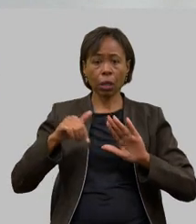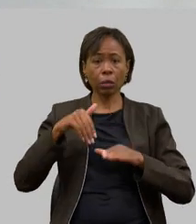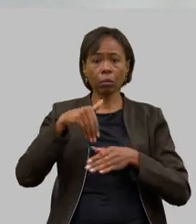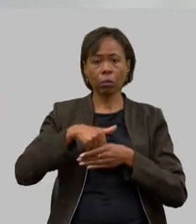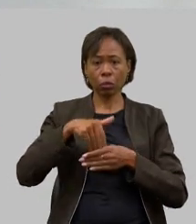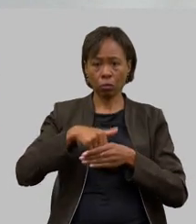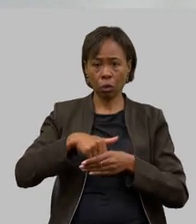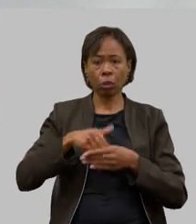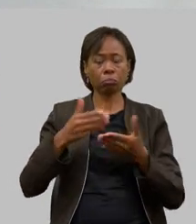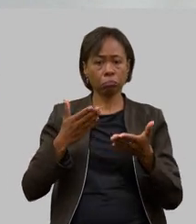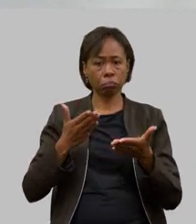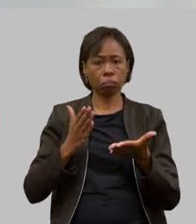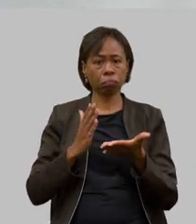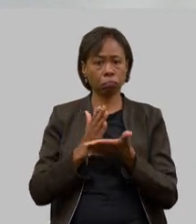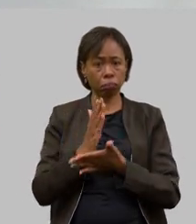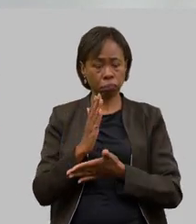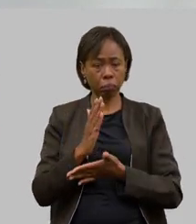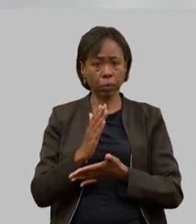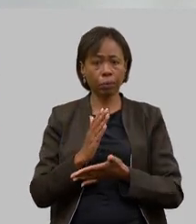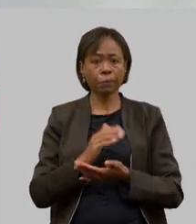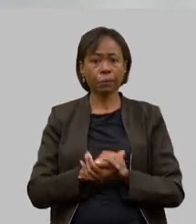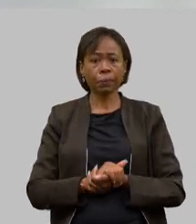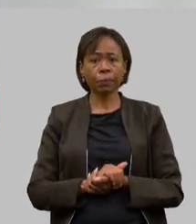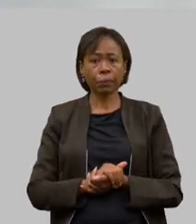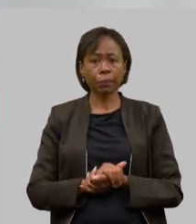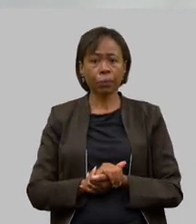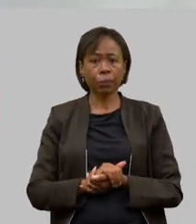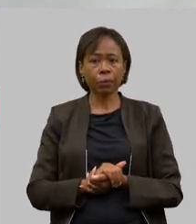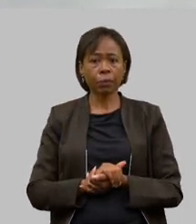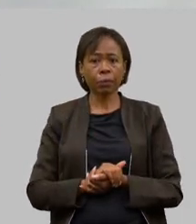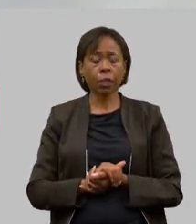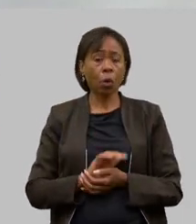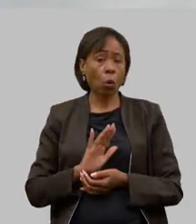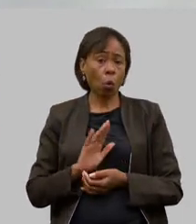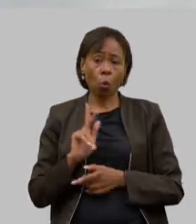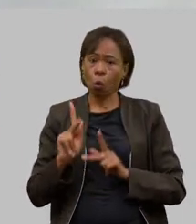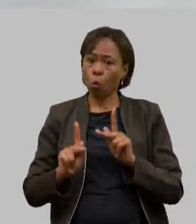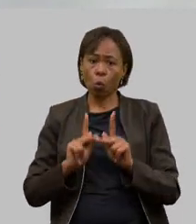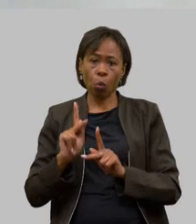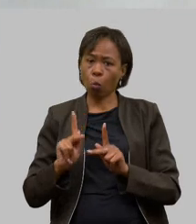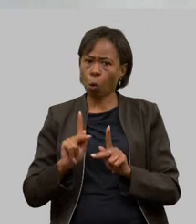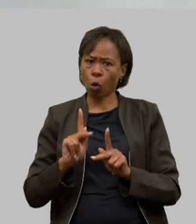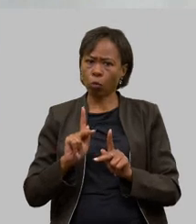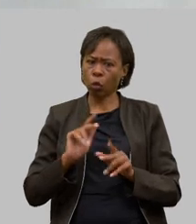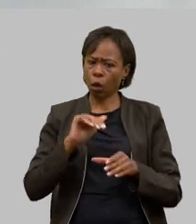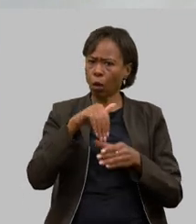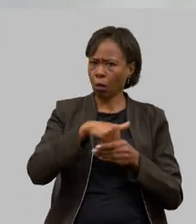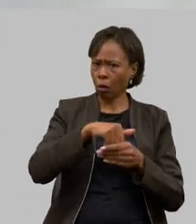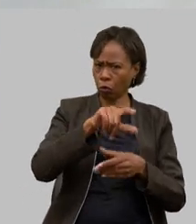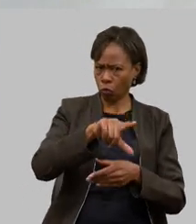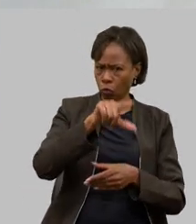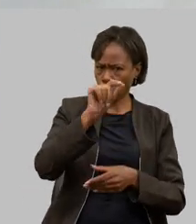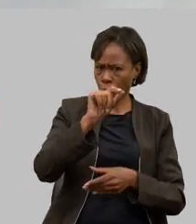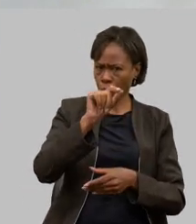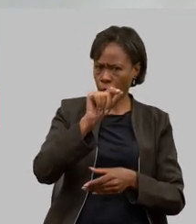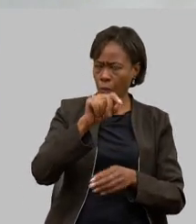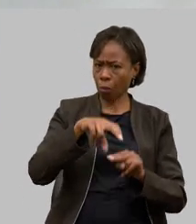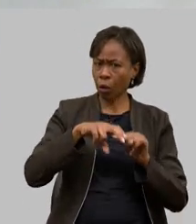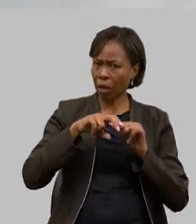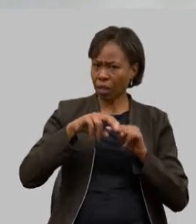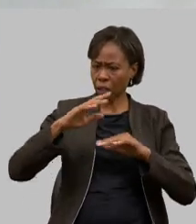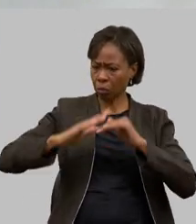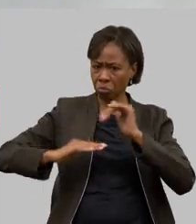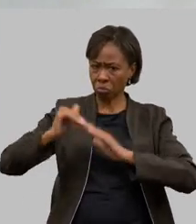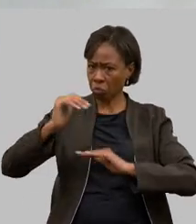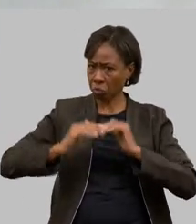vezes o povo não escolhe os seus representantes por critérios técnicos e